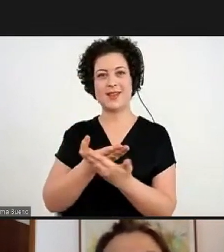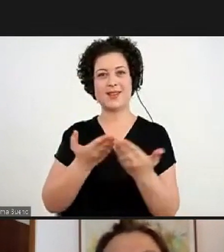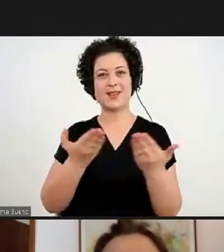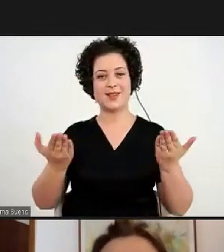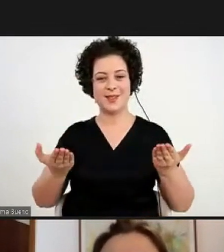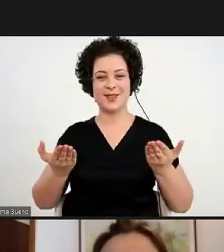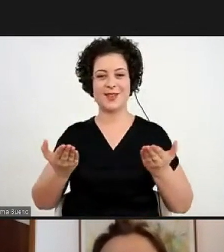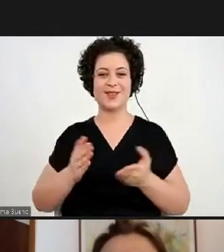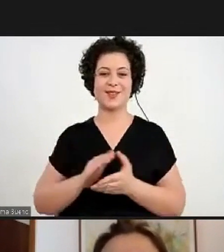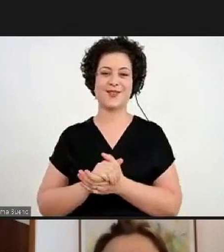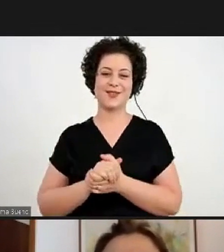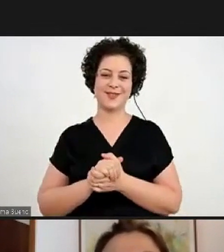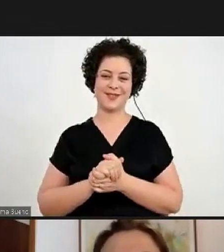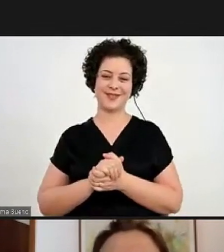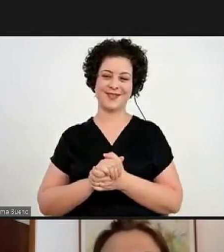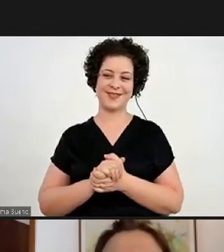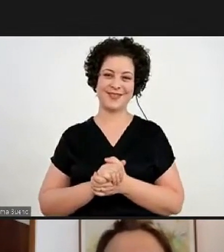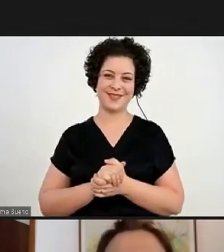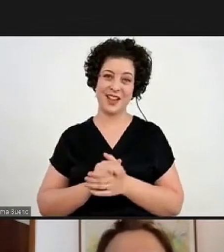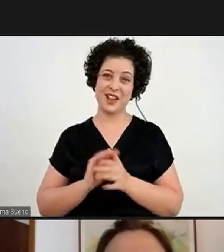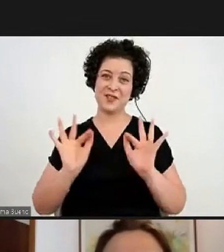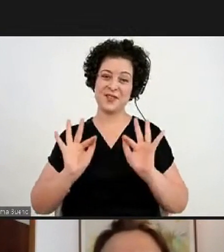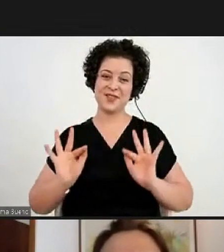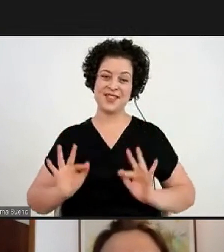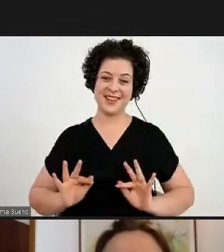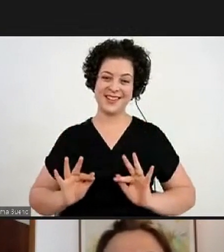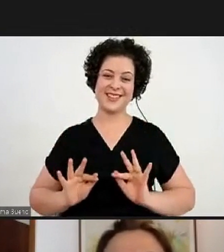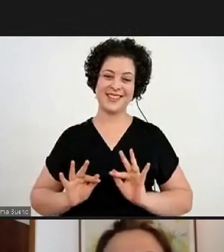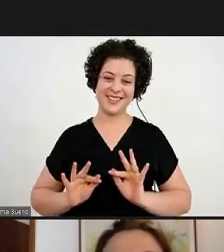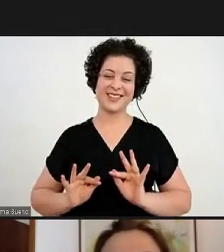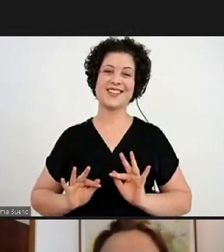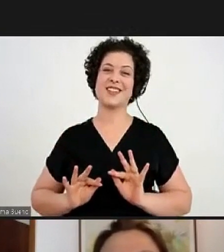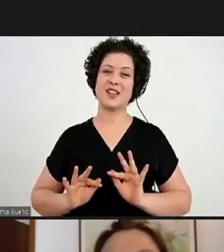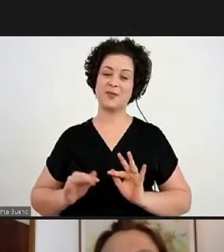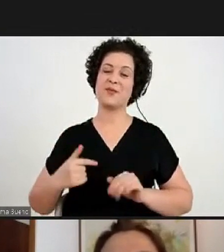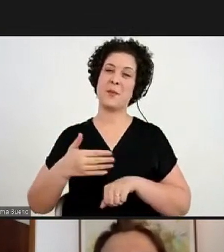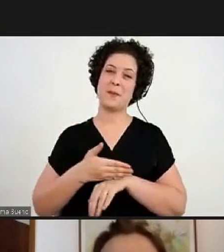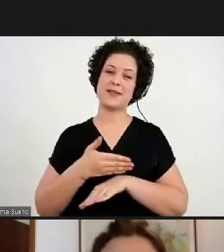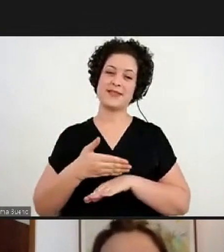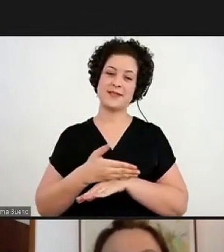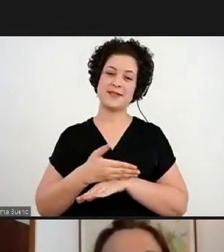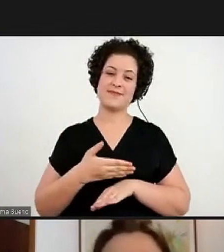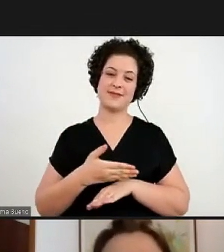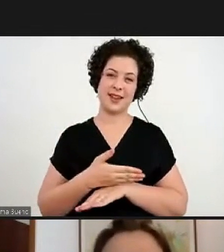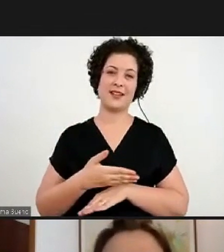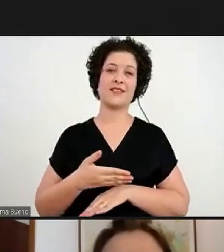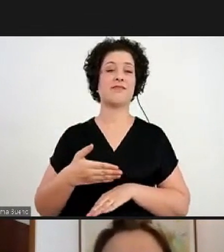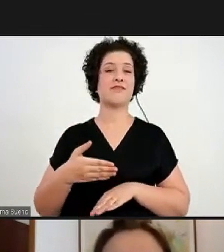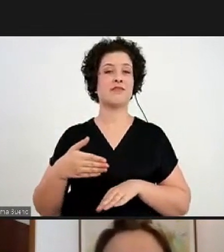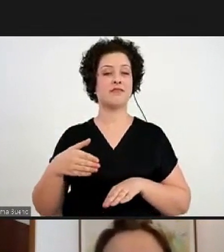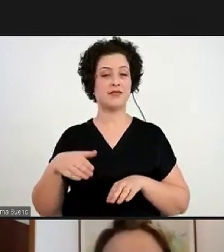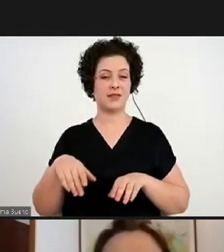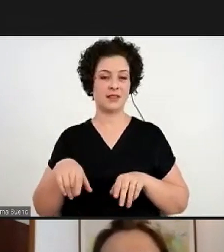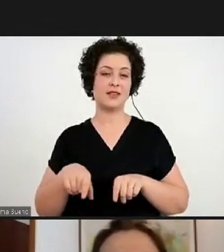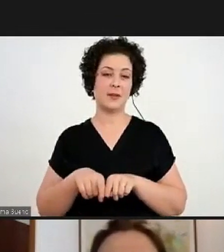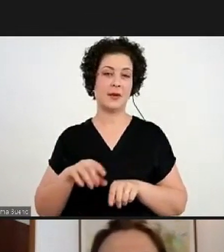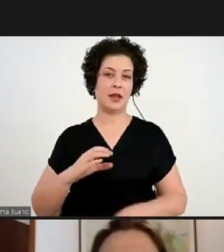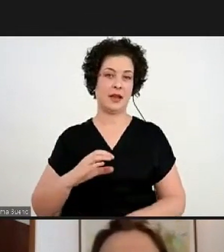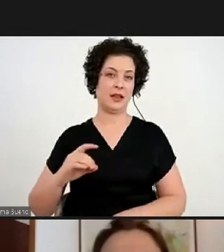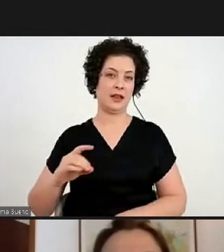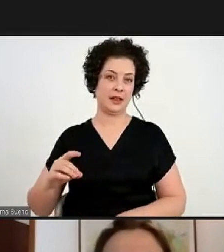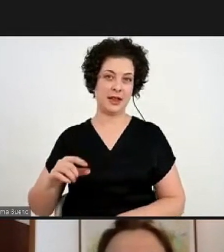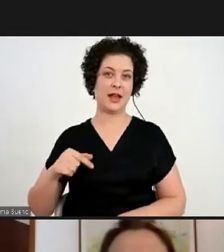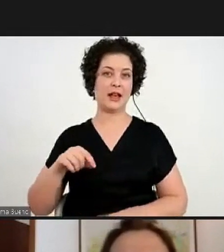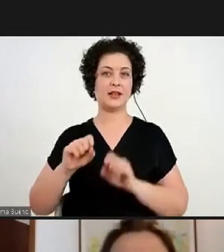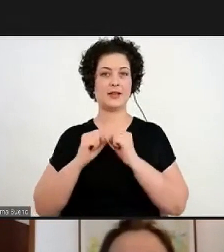e muito feliz de poder ter participado como também a coordenadora desse